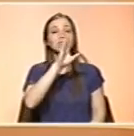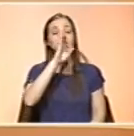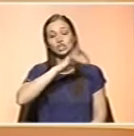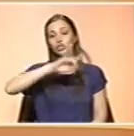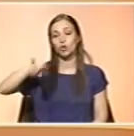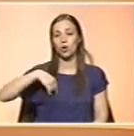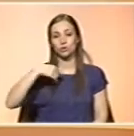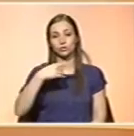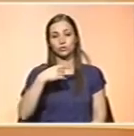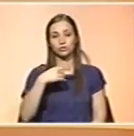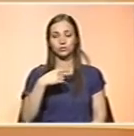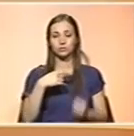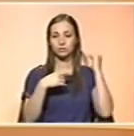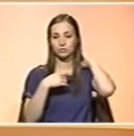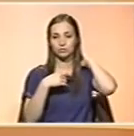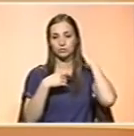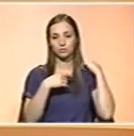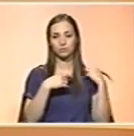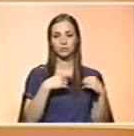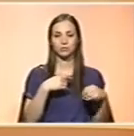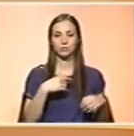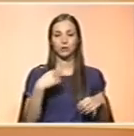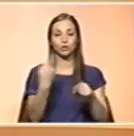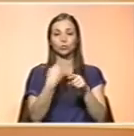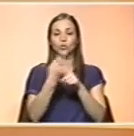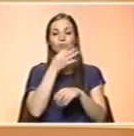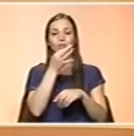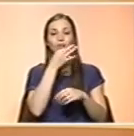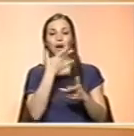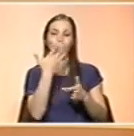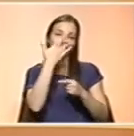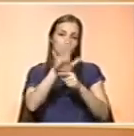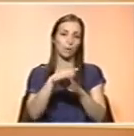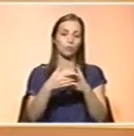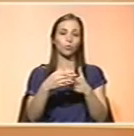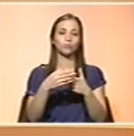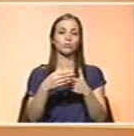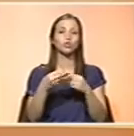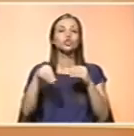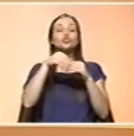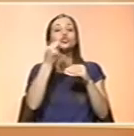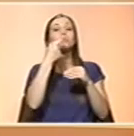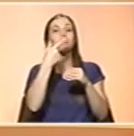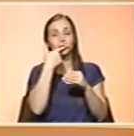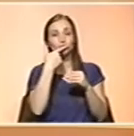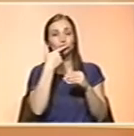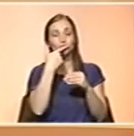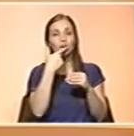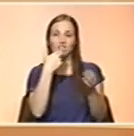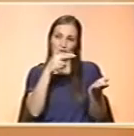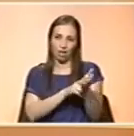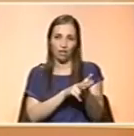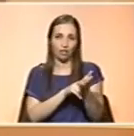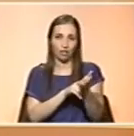dentro destas armas que temos estado a falar, dos suplementos, há, de facto, muito particularmente